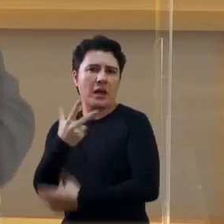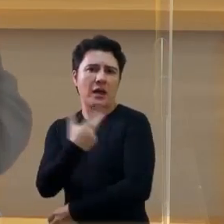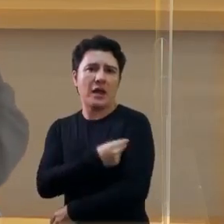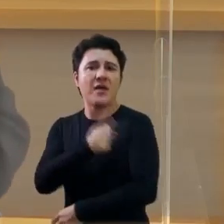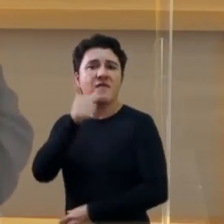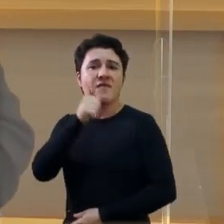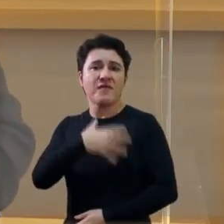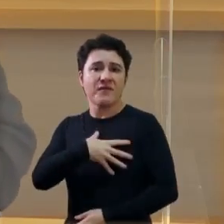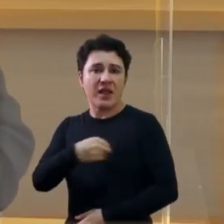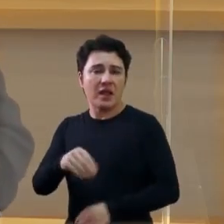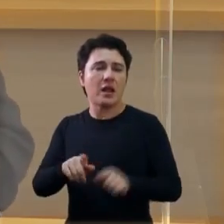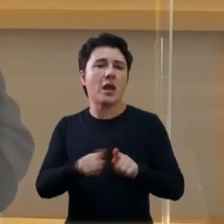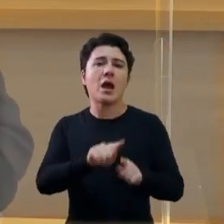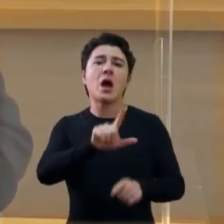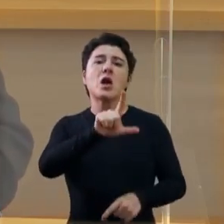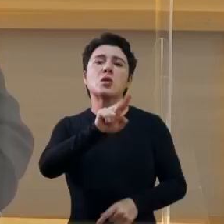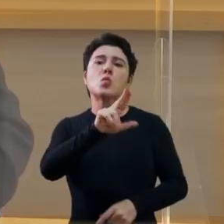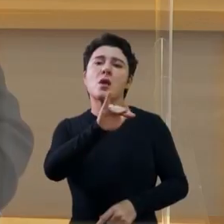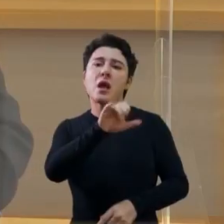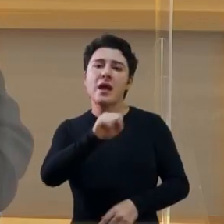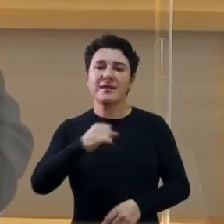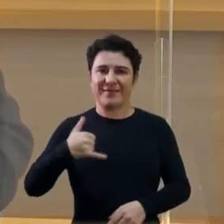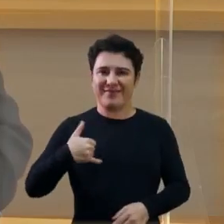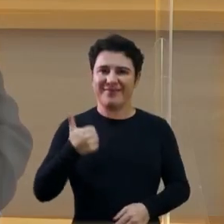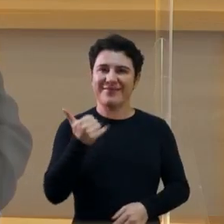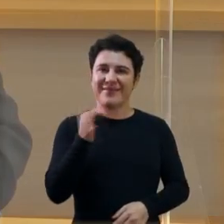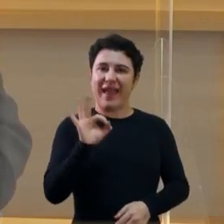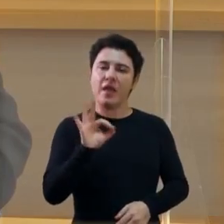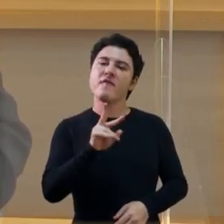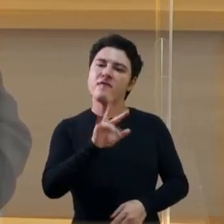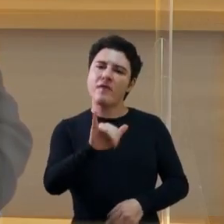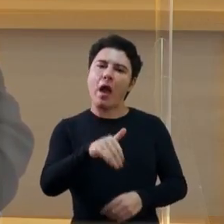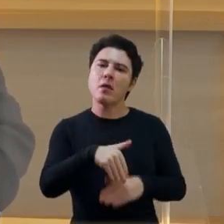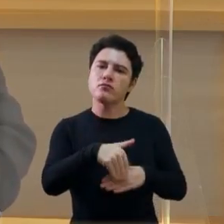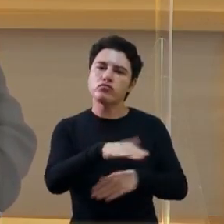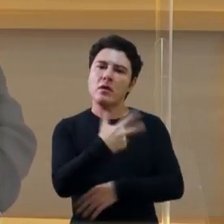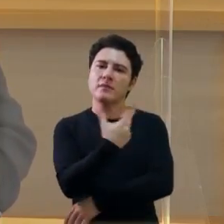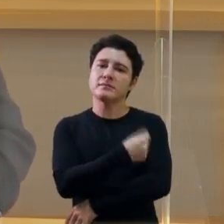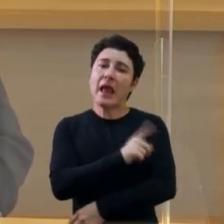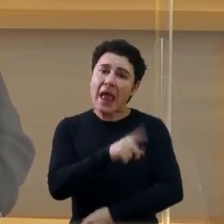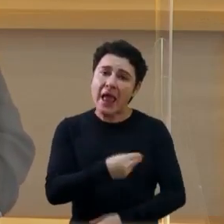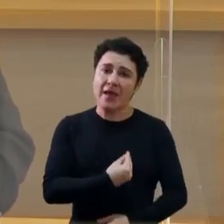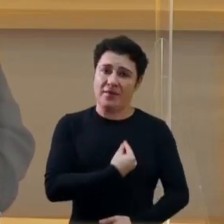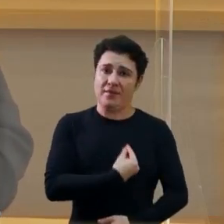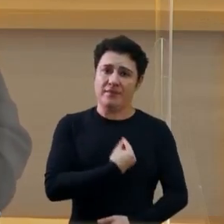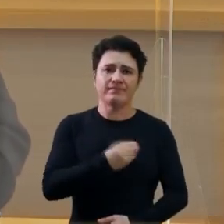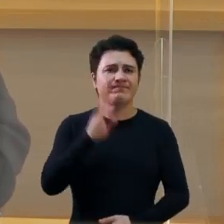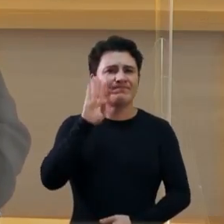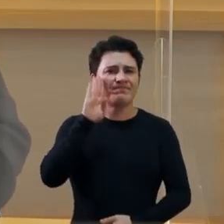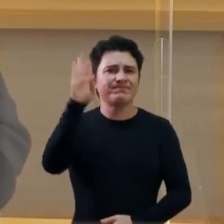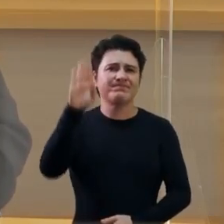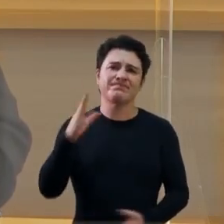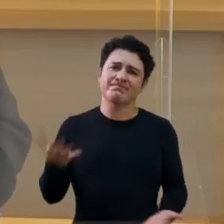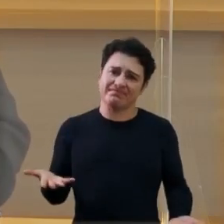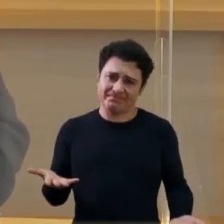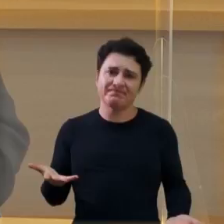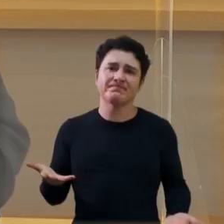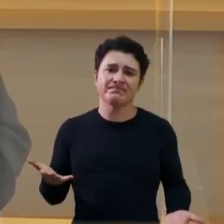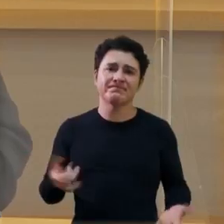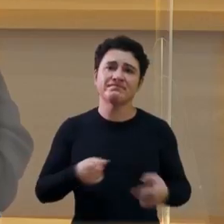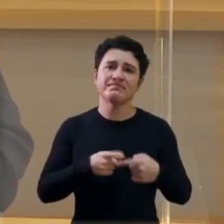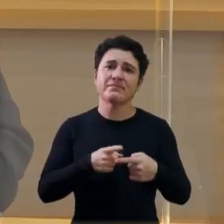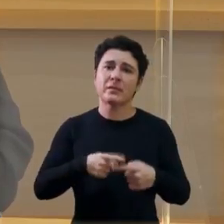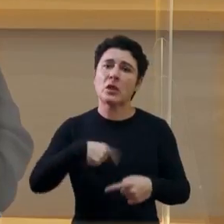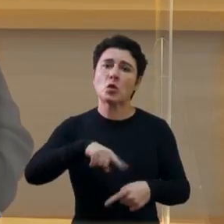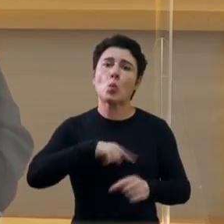minha filha vacinou, e o Lucas, em 10 anos, vai vacinar. Isso é vida, gente. É o primordial da nossa existência, é lutar